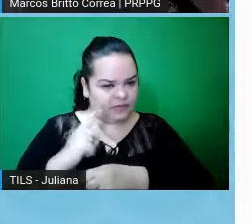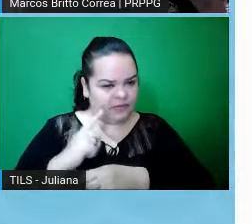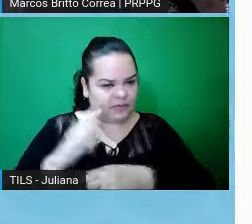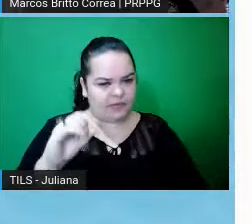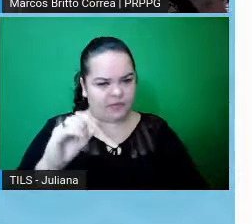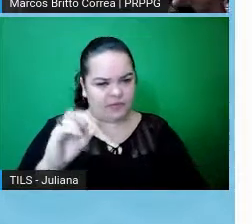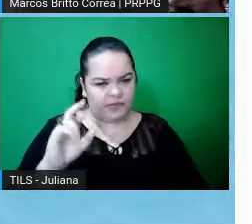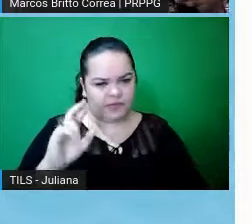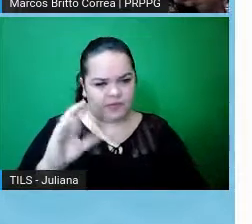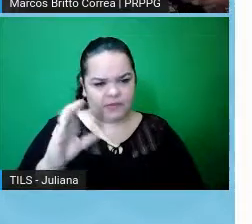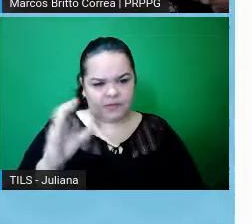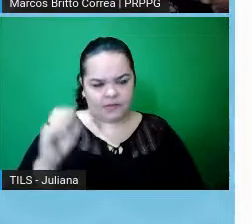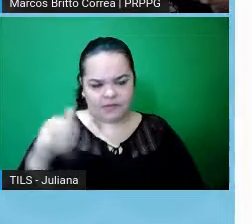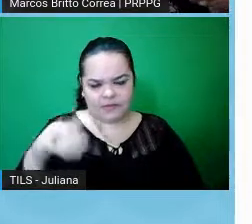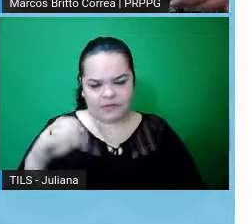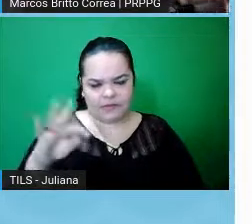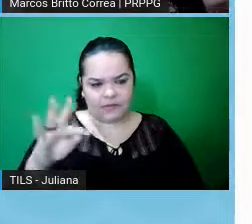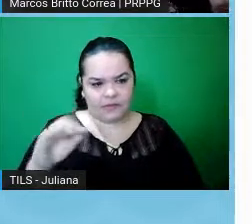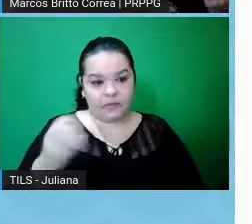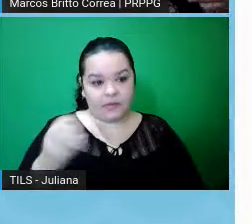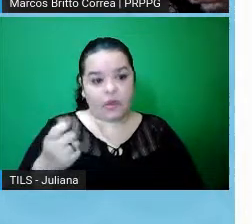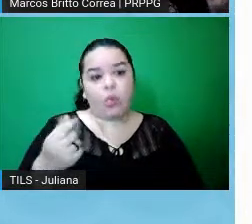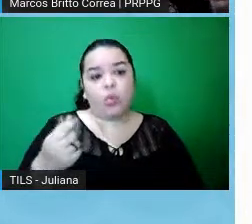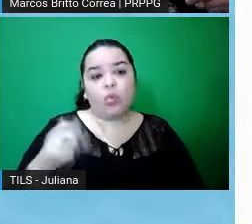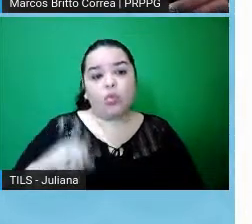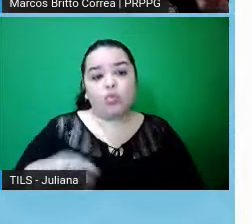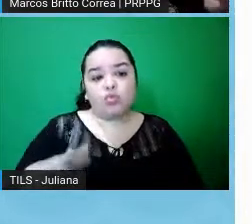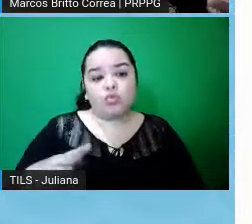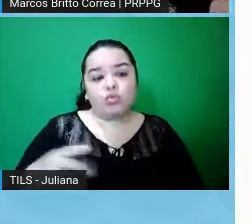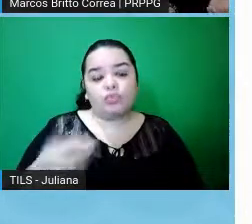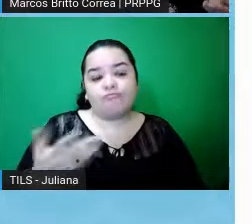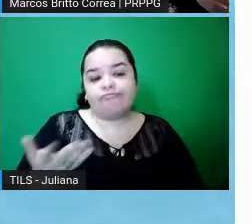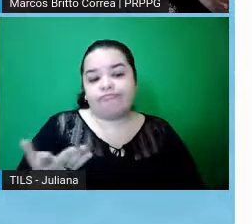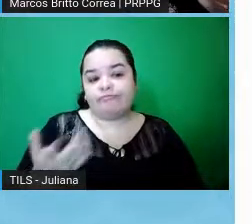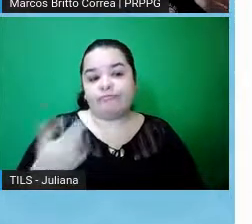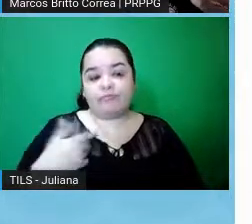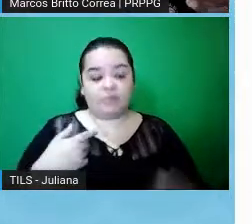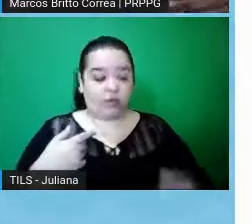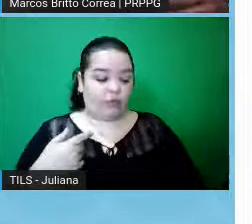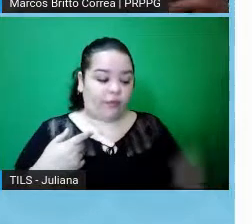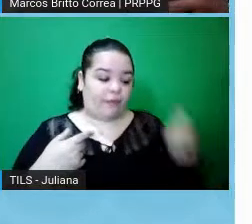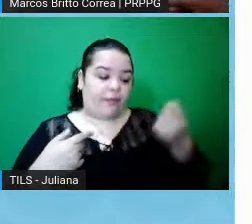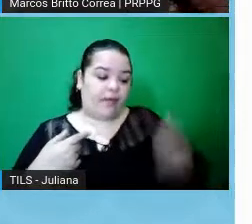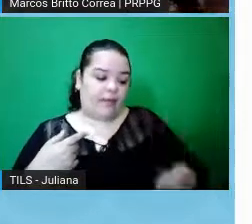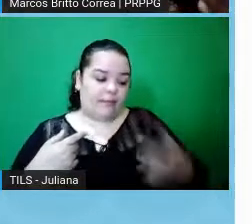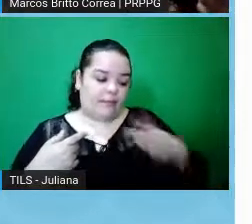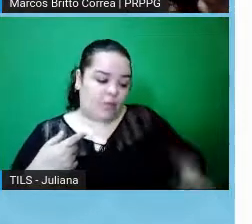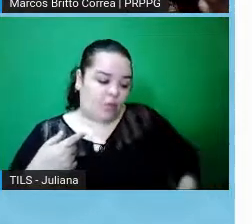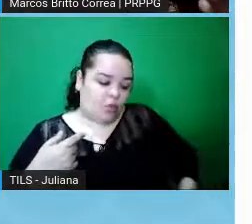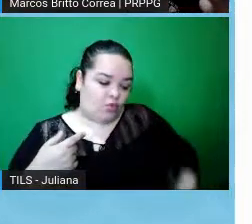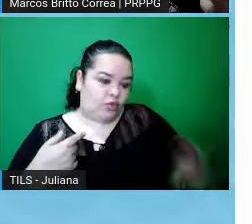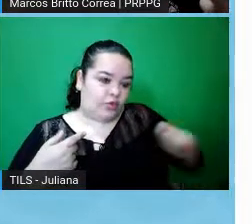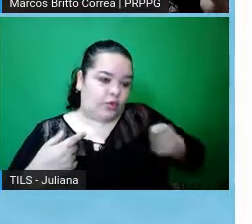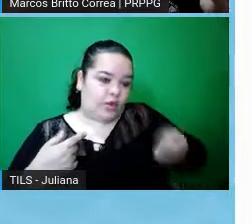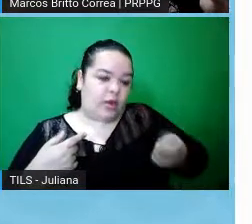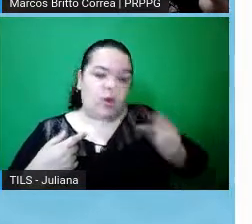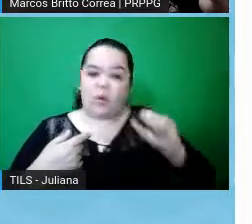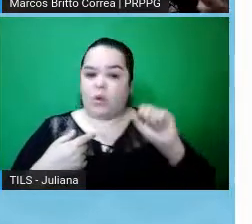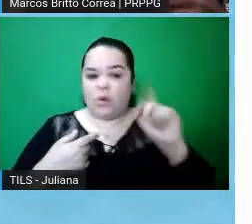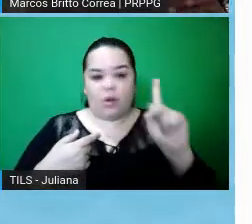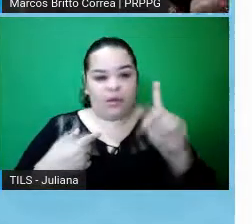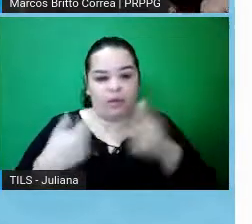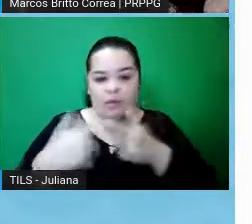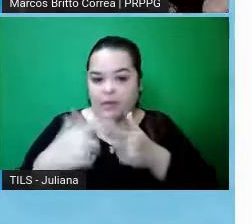geral, a gente tem que colocar o custo do projeto, mesmo que sejam com custos que nós mesmos vamos arcar, e aí tem que ser informada a fonte